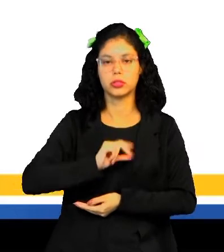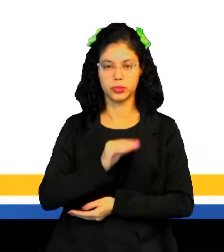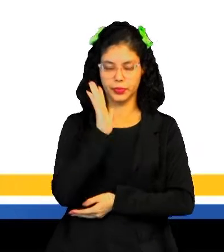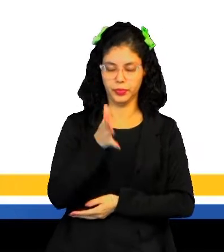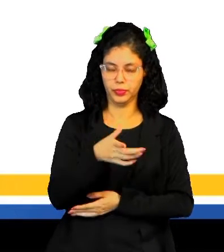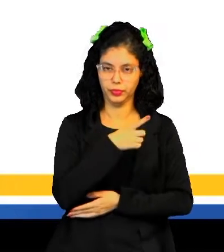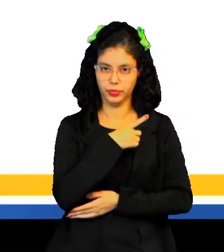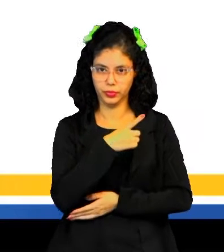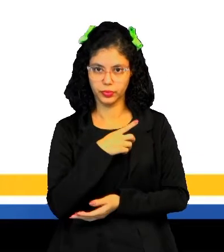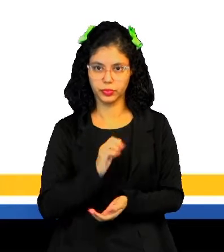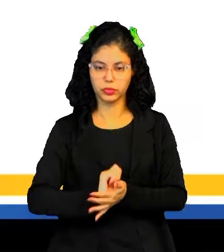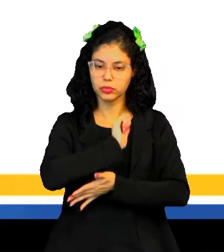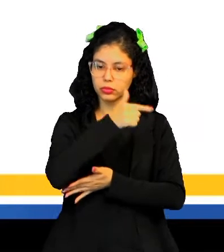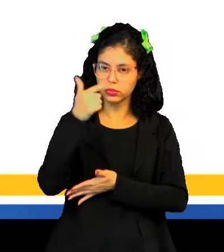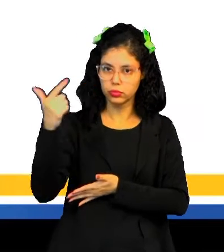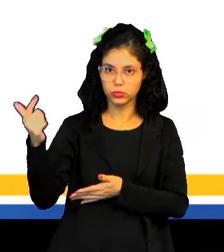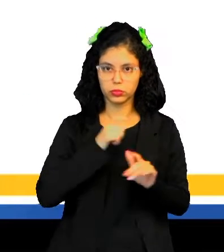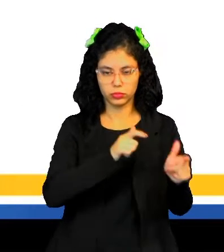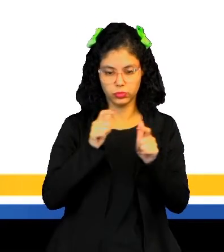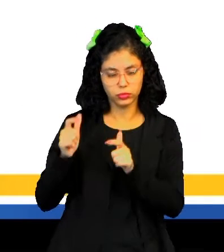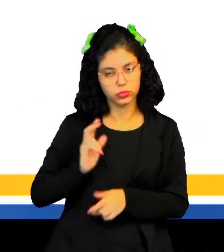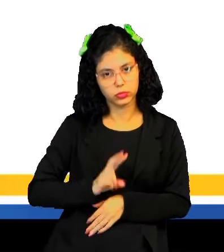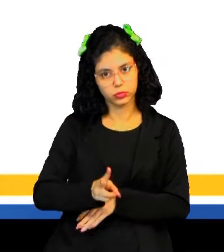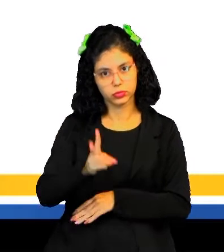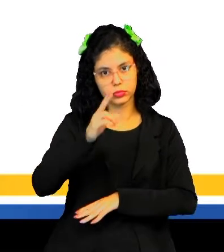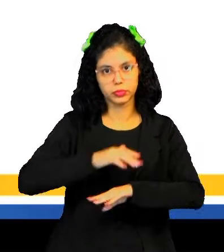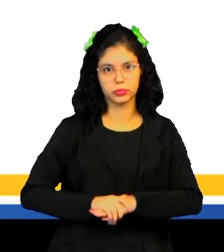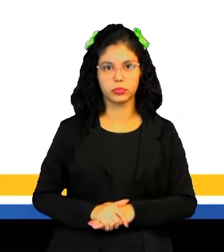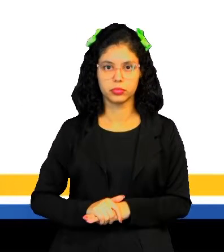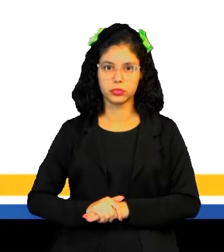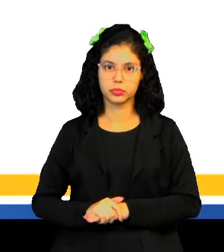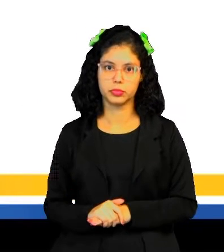produção açucareira em outros territórios e assim continuou.